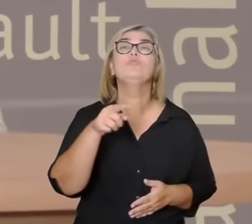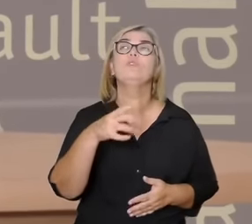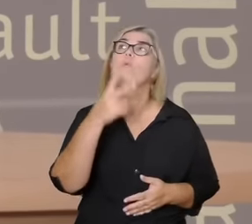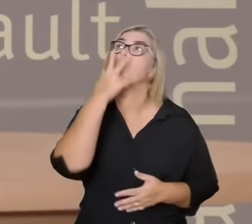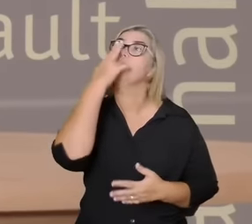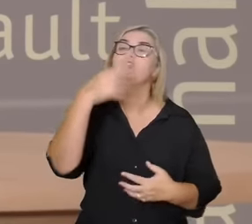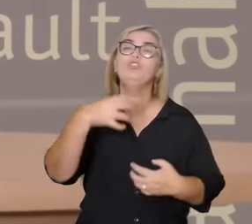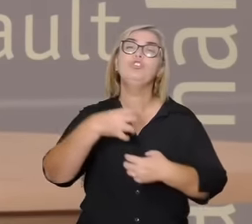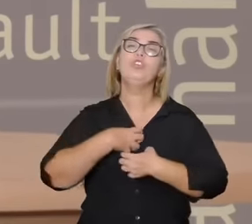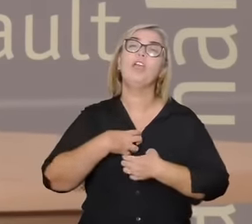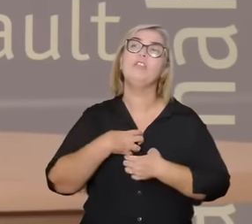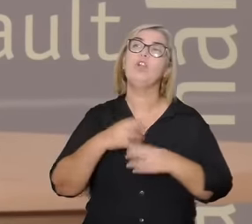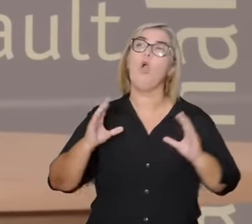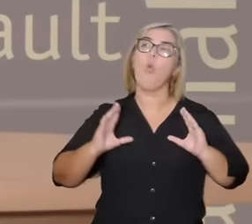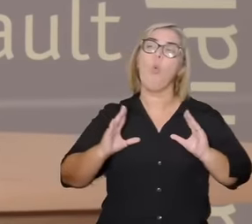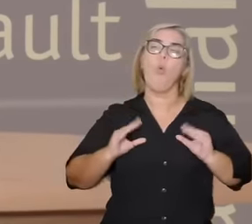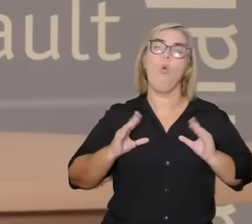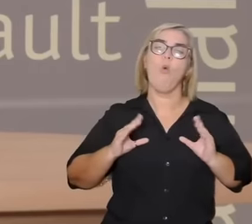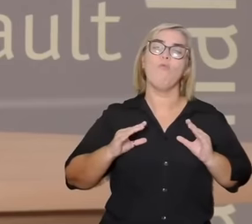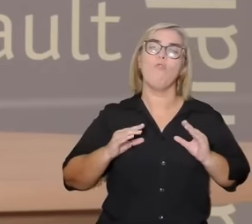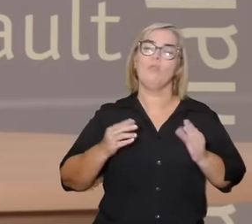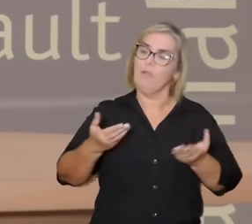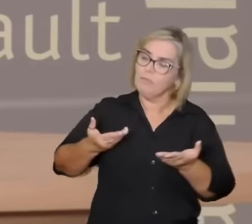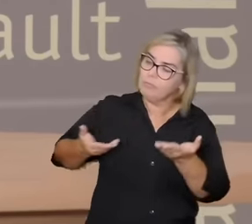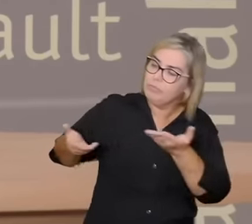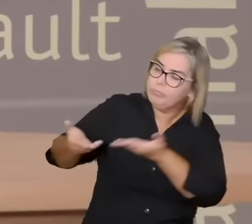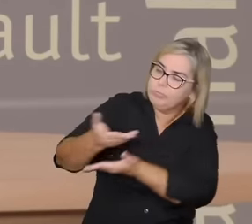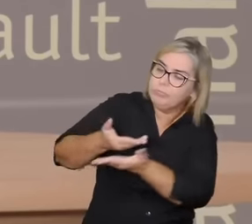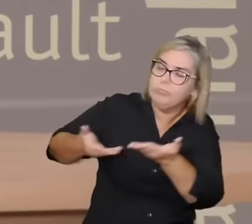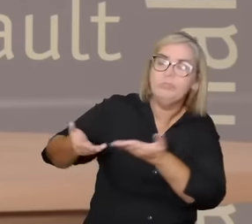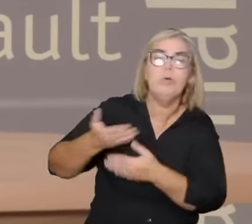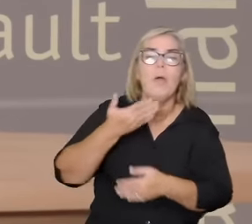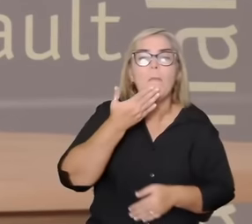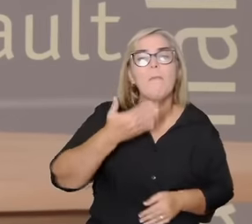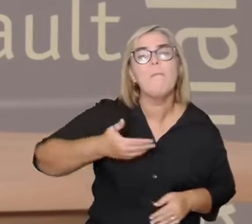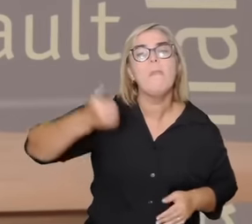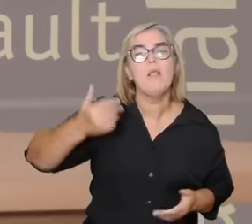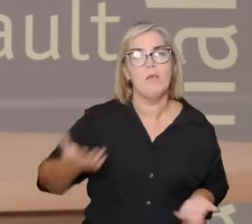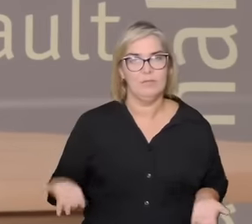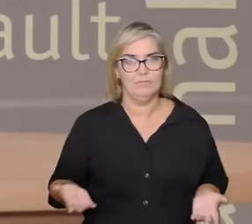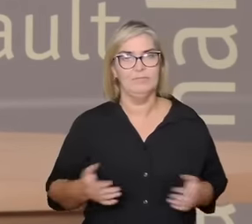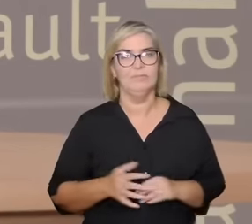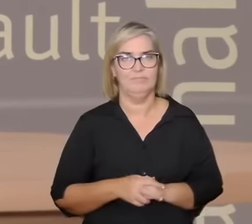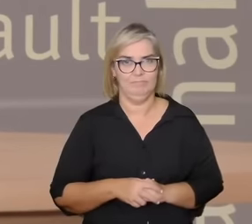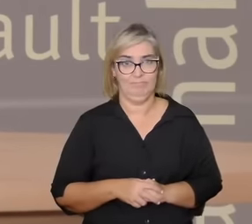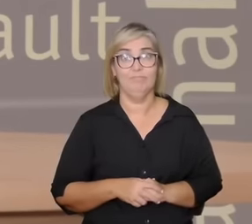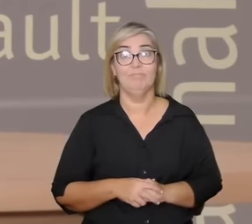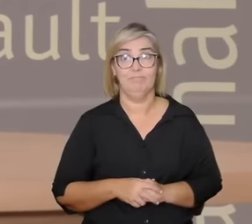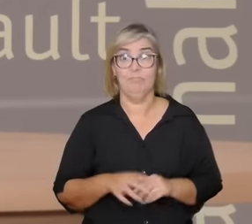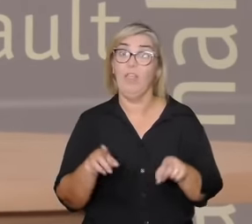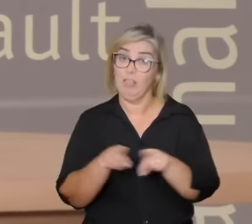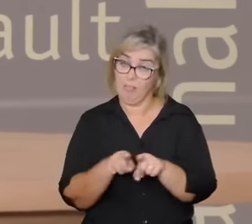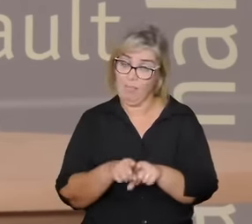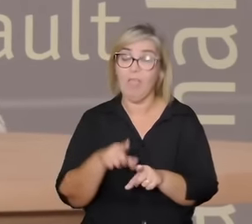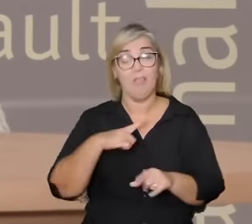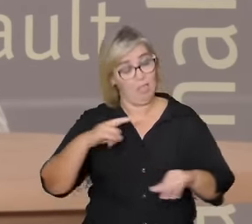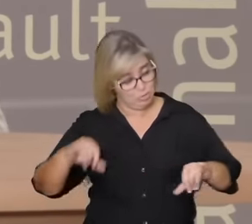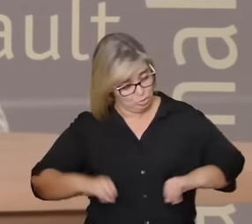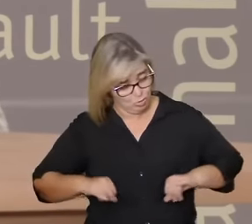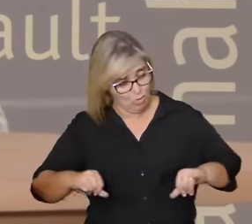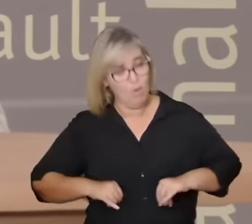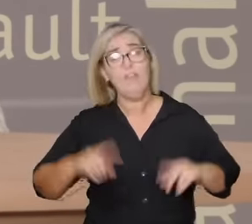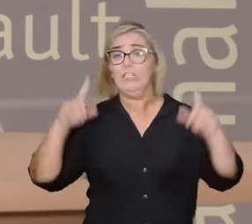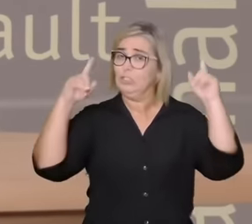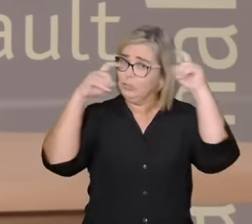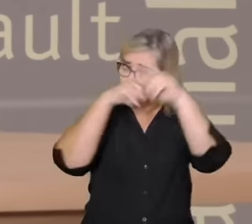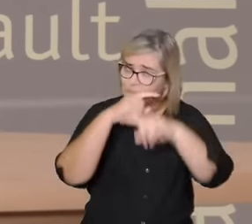confortável para as pessoas envolvidas buscando a zona de conforto também tendo ferida tendo dificuldade